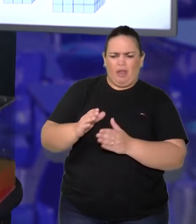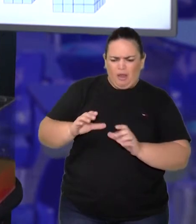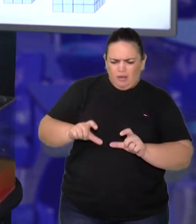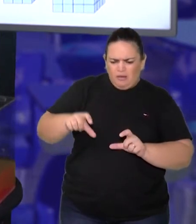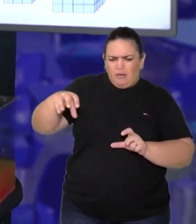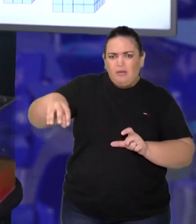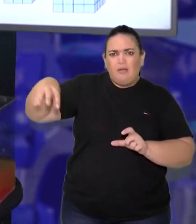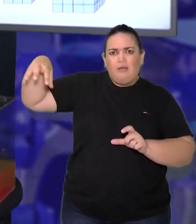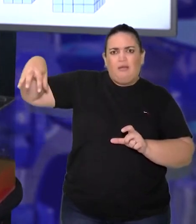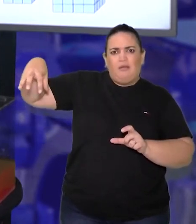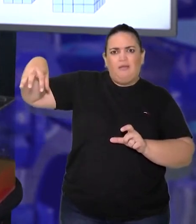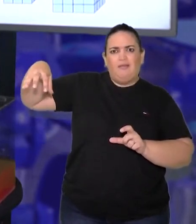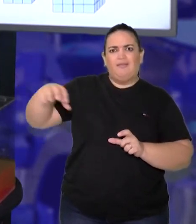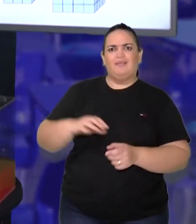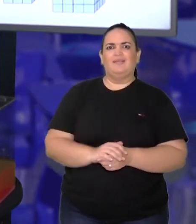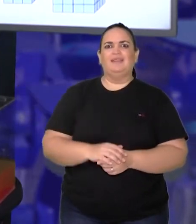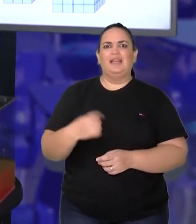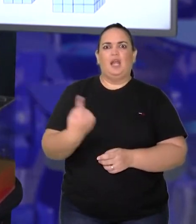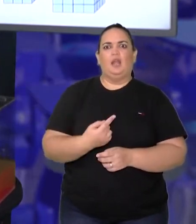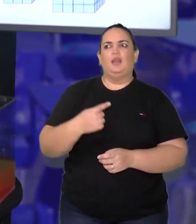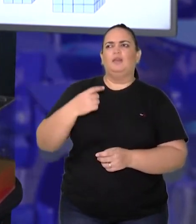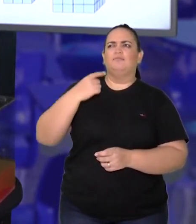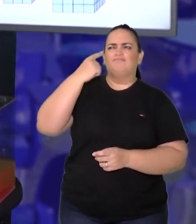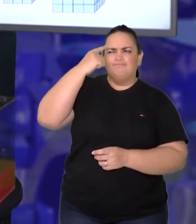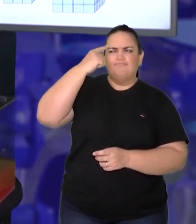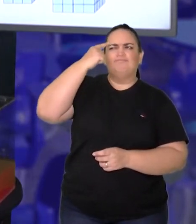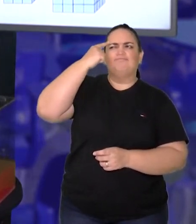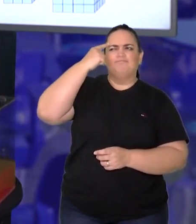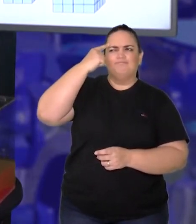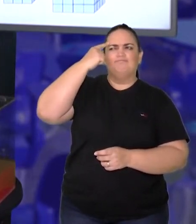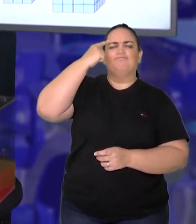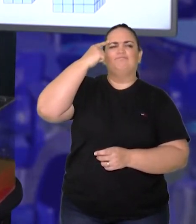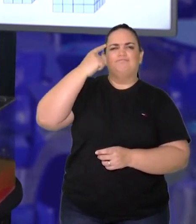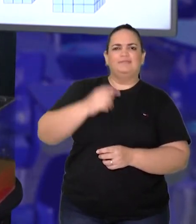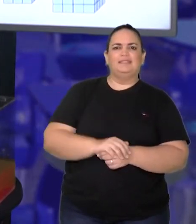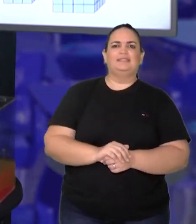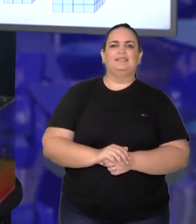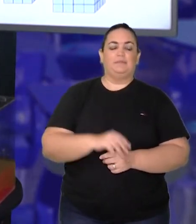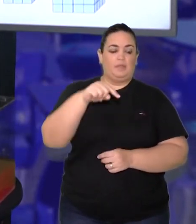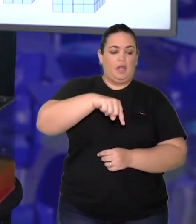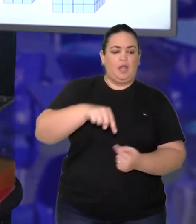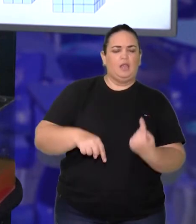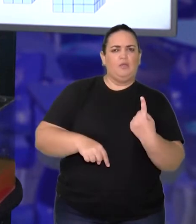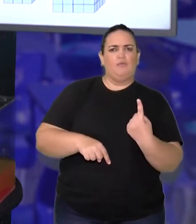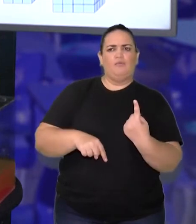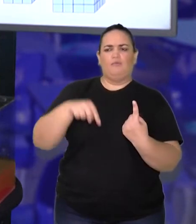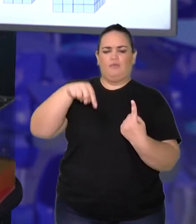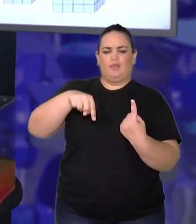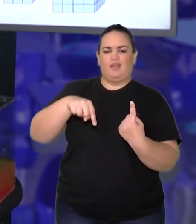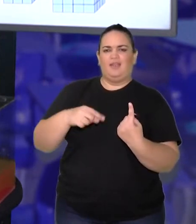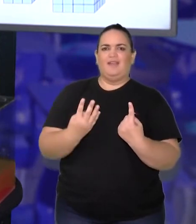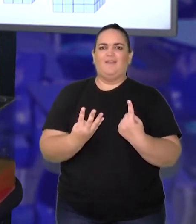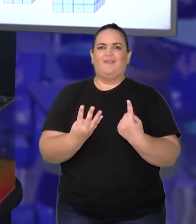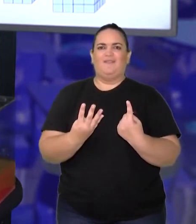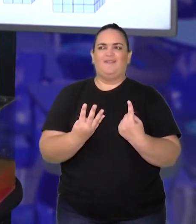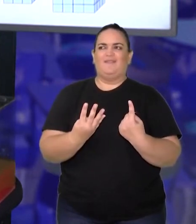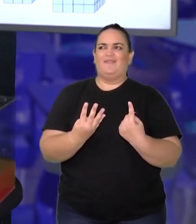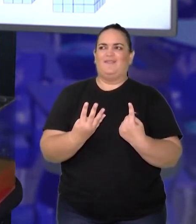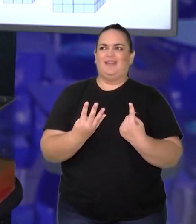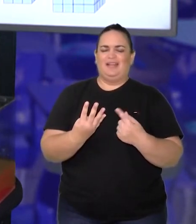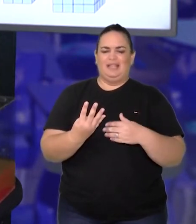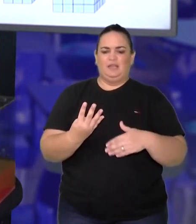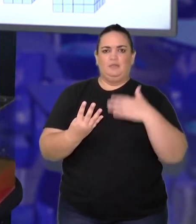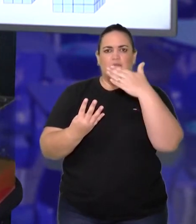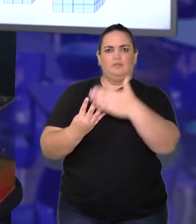dá para fazer a ideia do cálculo por unidade, tá? Verificamos aqui 4 cubos frontais,